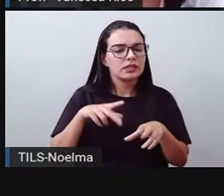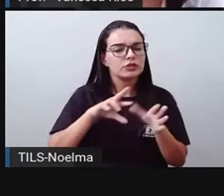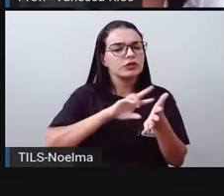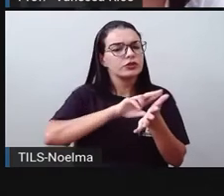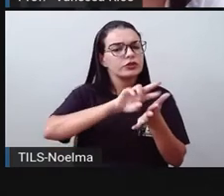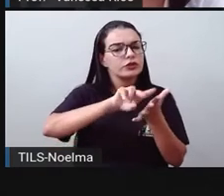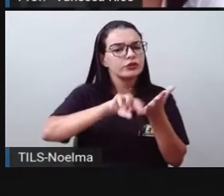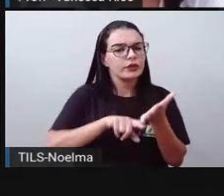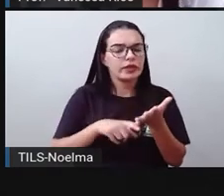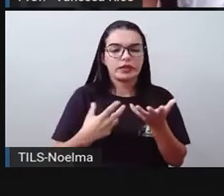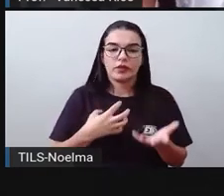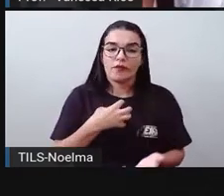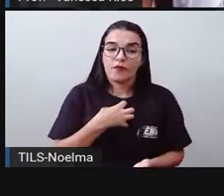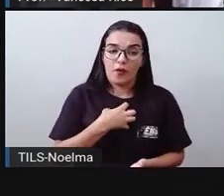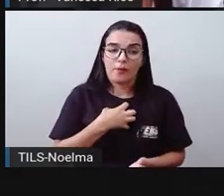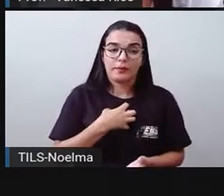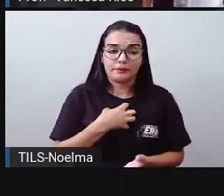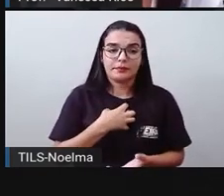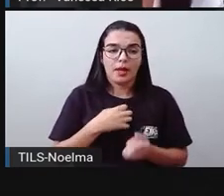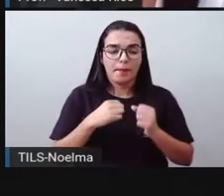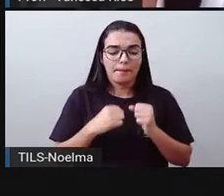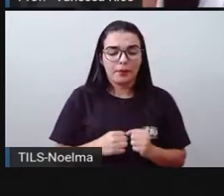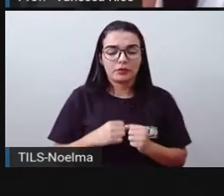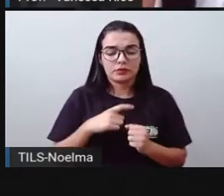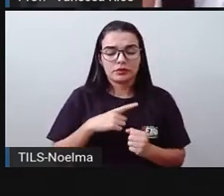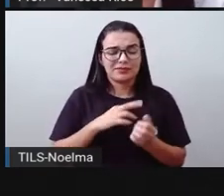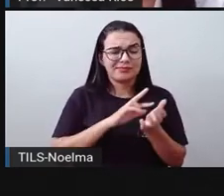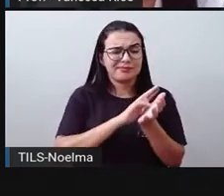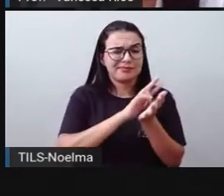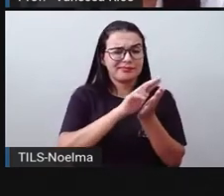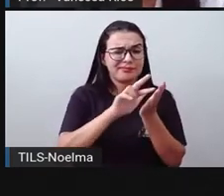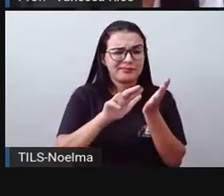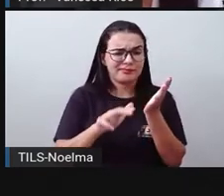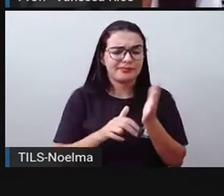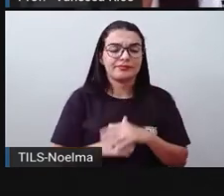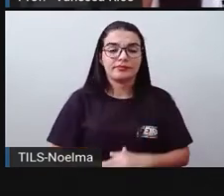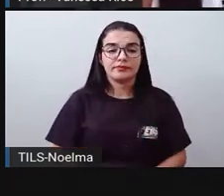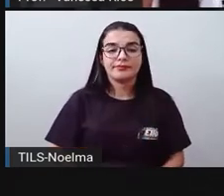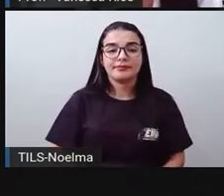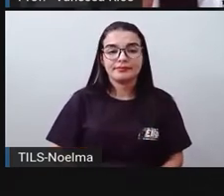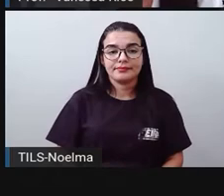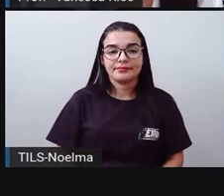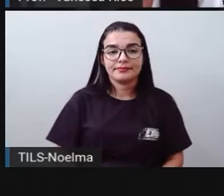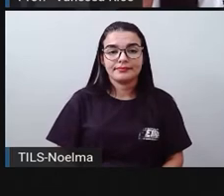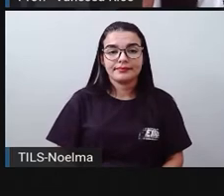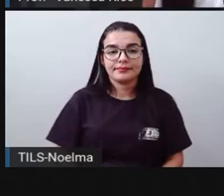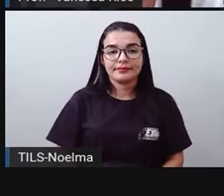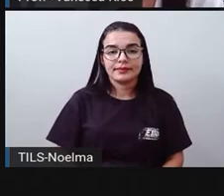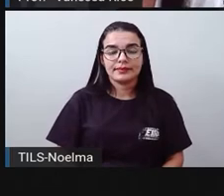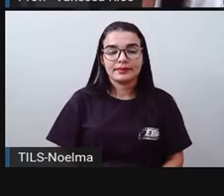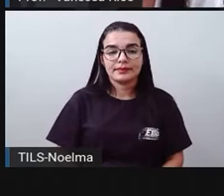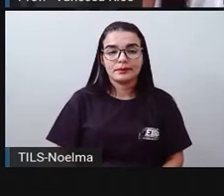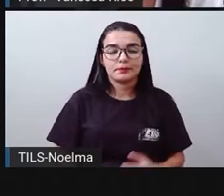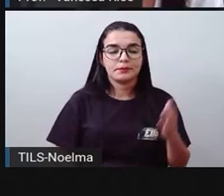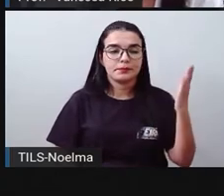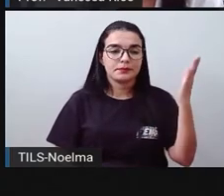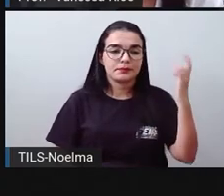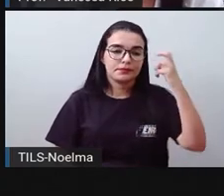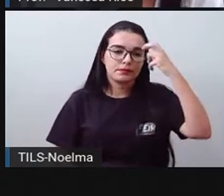porque a arte, ela pode se apresentar de diferentes maneiras. E cultura?